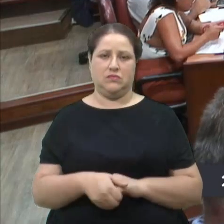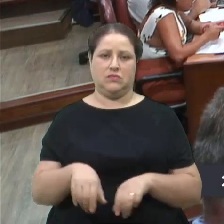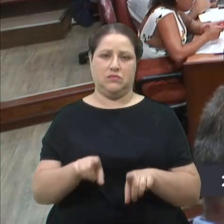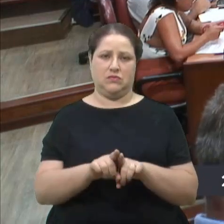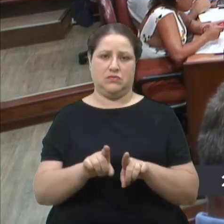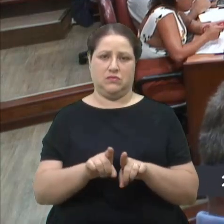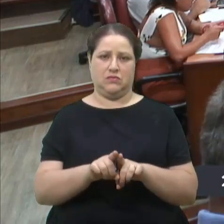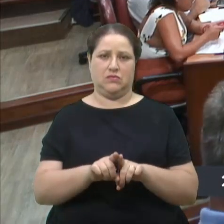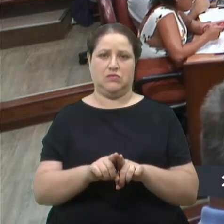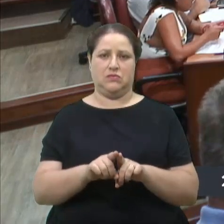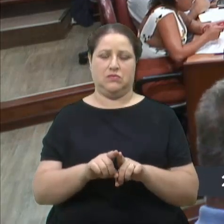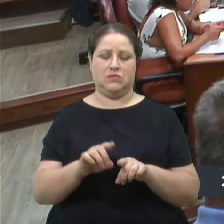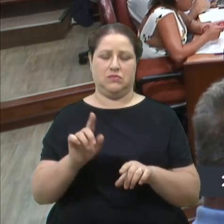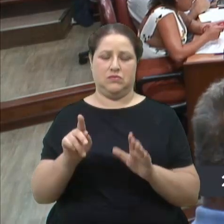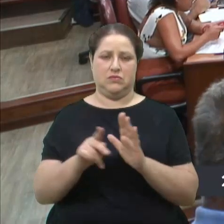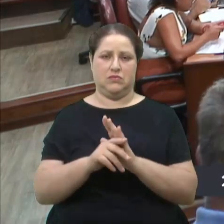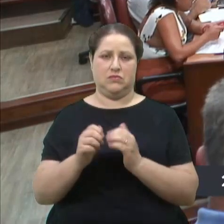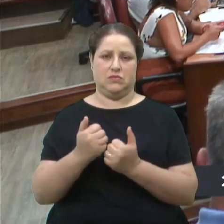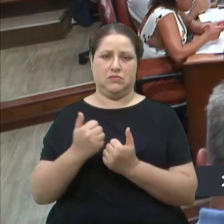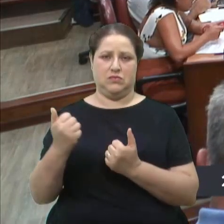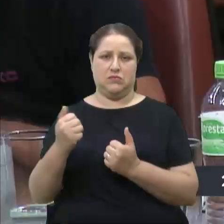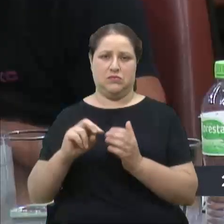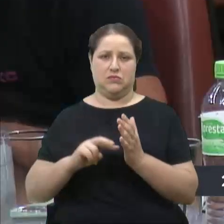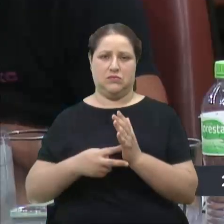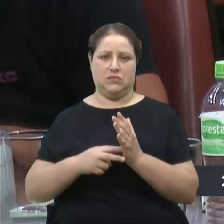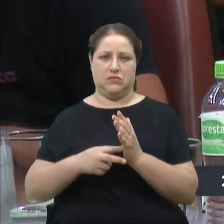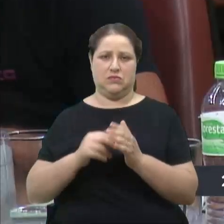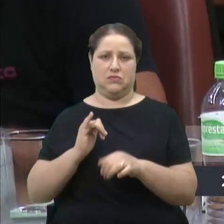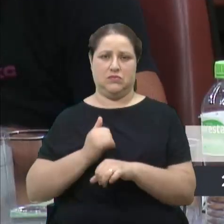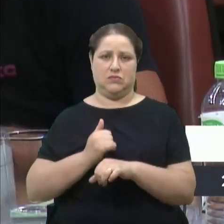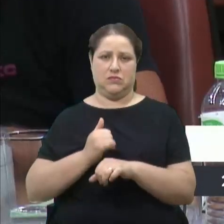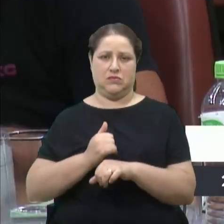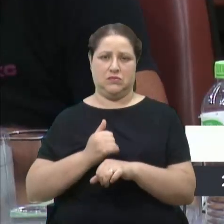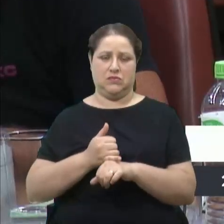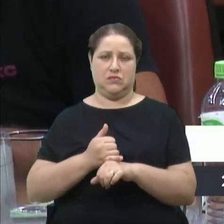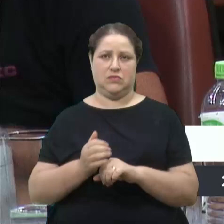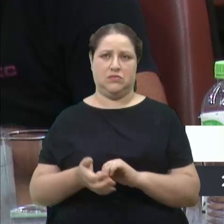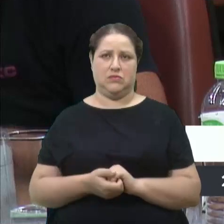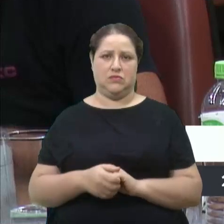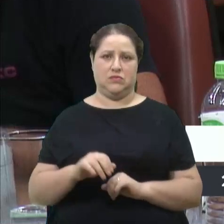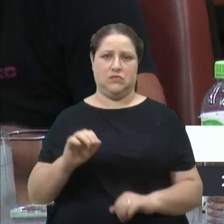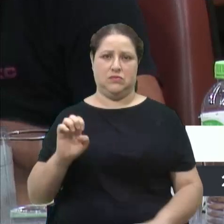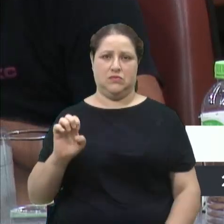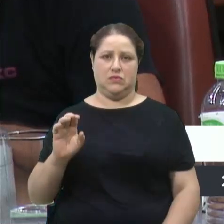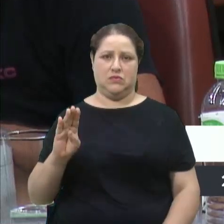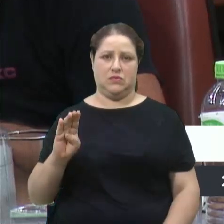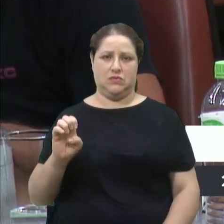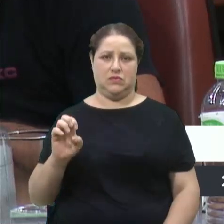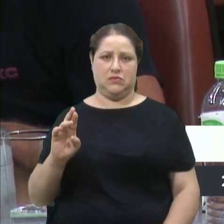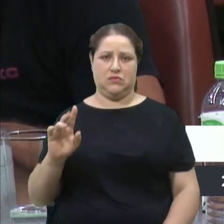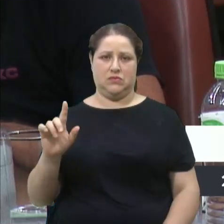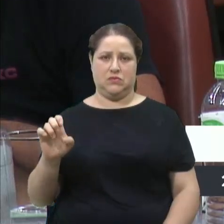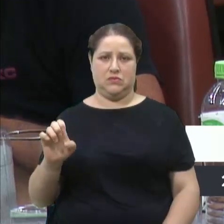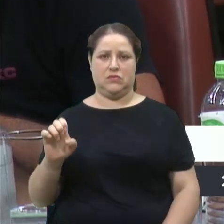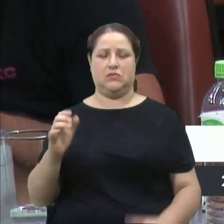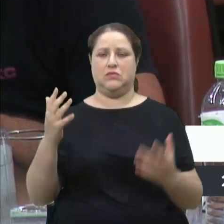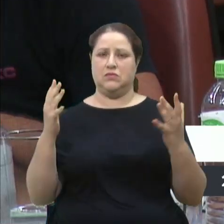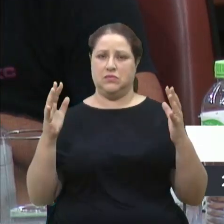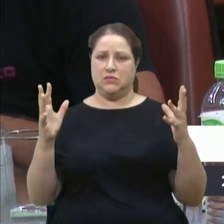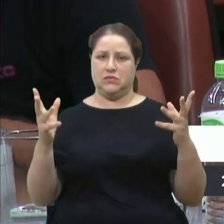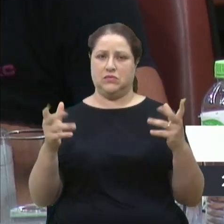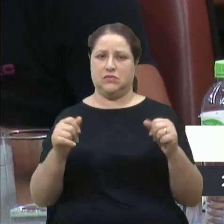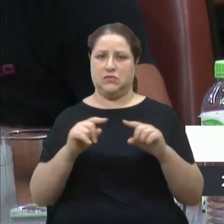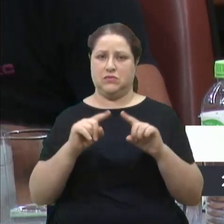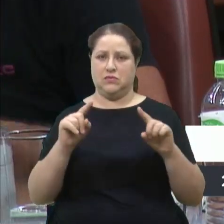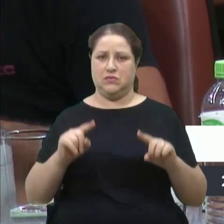é da direção do sindicato, sempre fez parte, metalúrgico do Heberle, parabenizar todos os metalúrgicos de